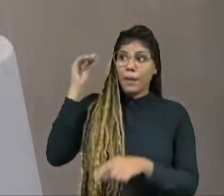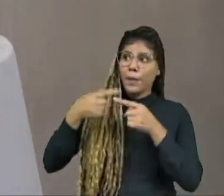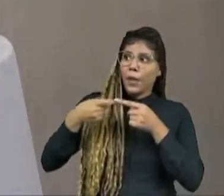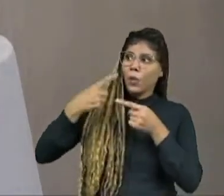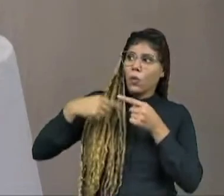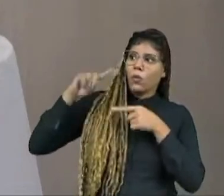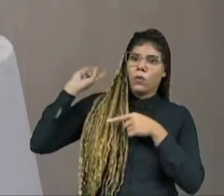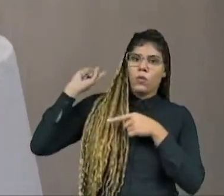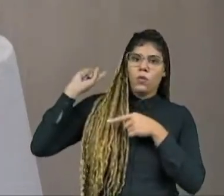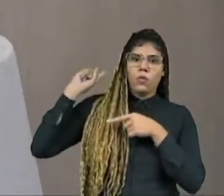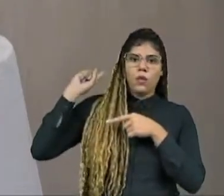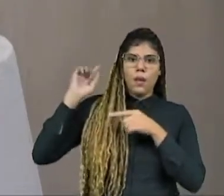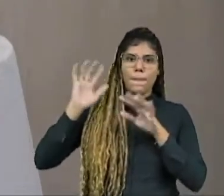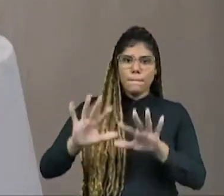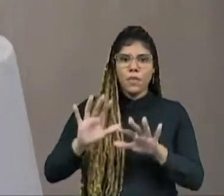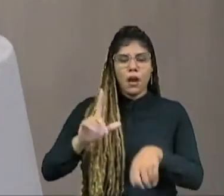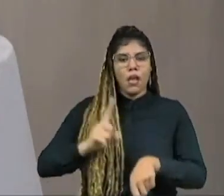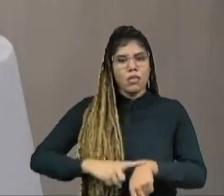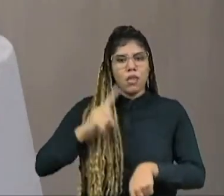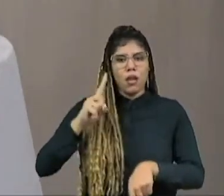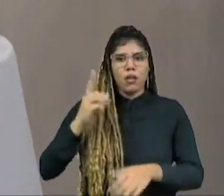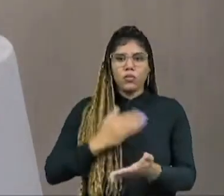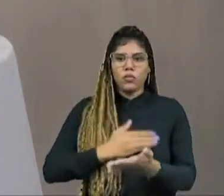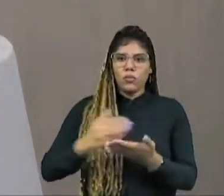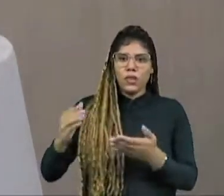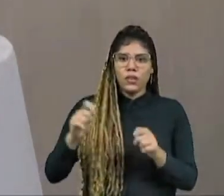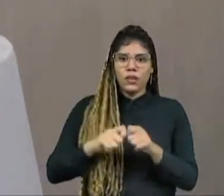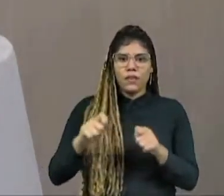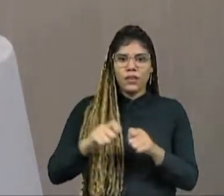Ele herdou. Mas está na hora de começar a agir. Precisa ser para ontem.